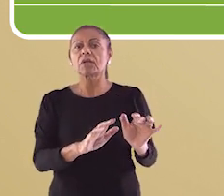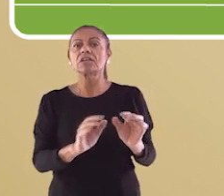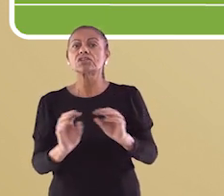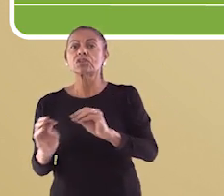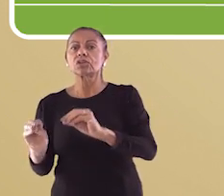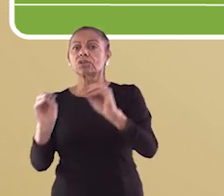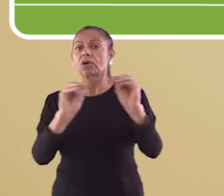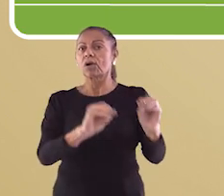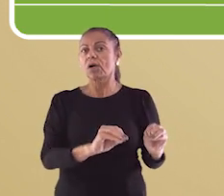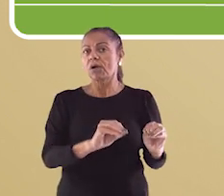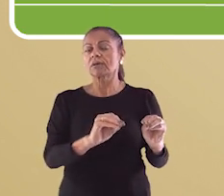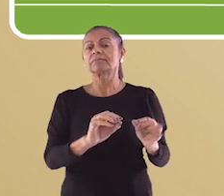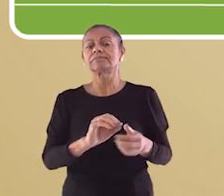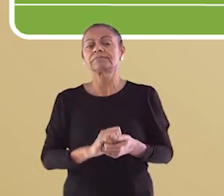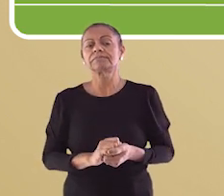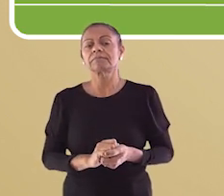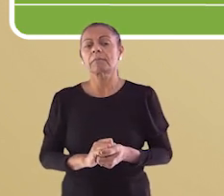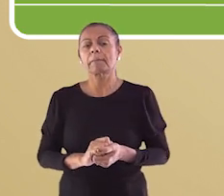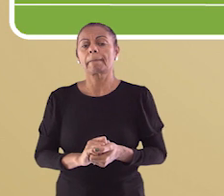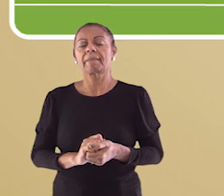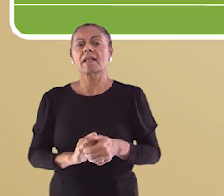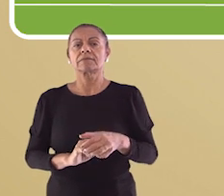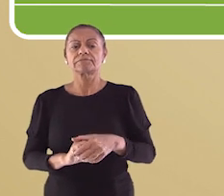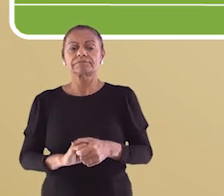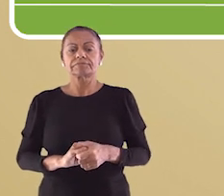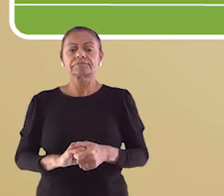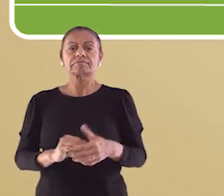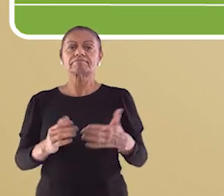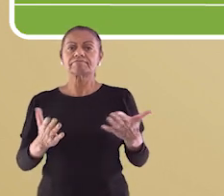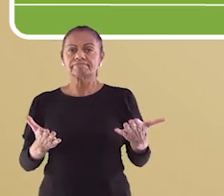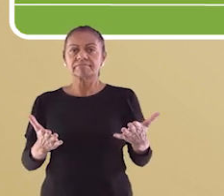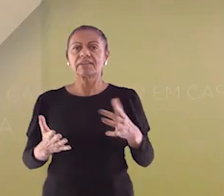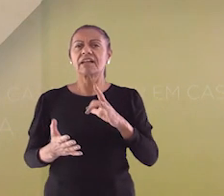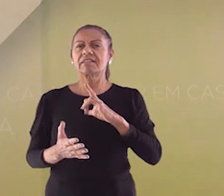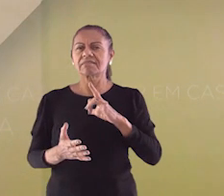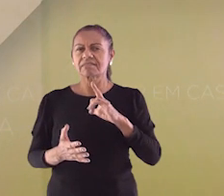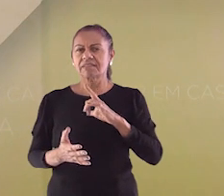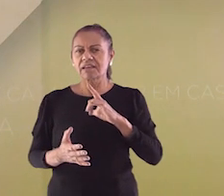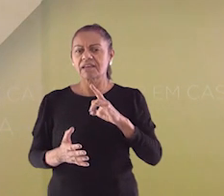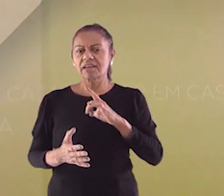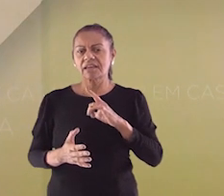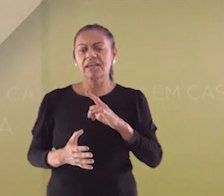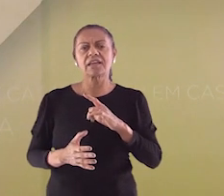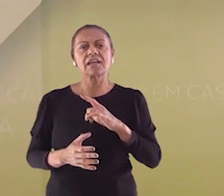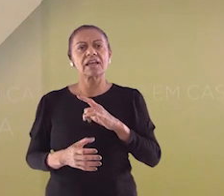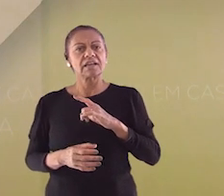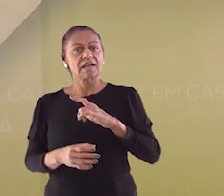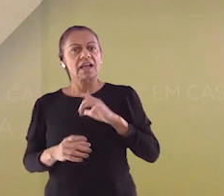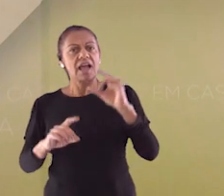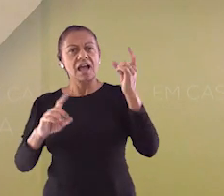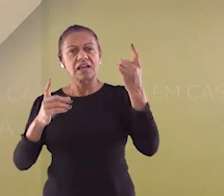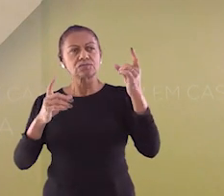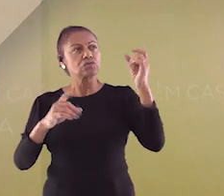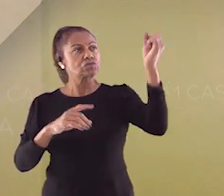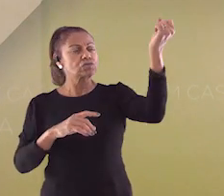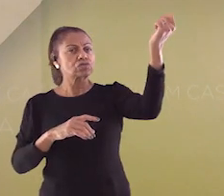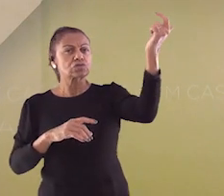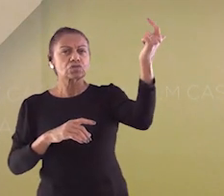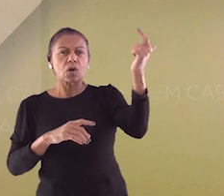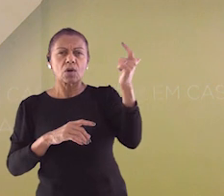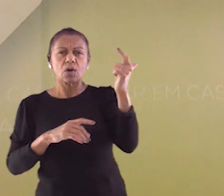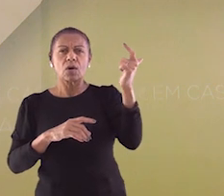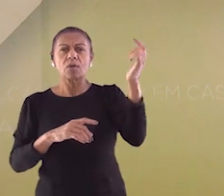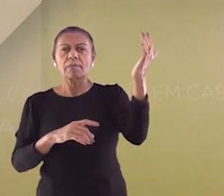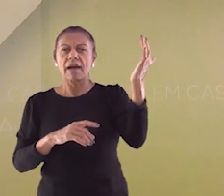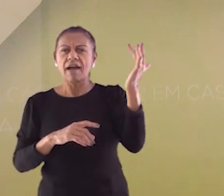Os dias são mais curtos e as noites são mais longas, visto que há uma menor incidência de raios